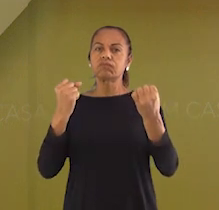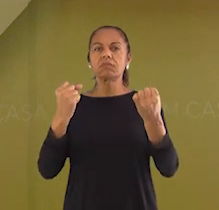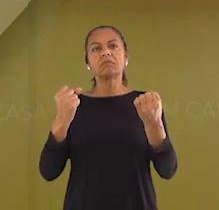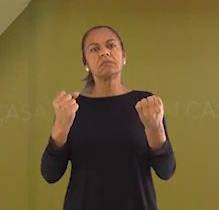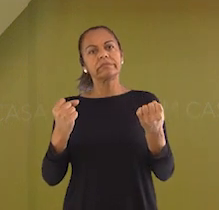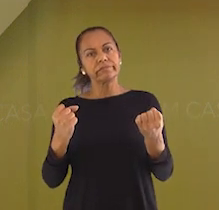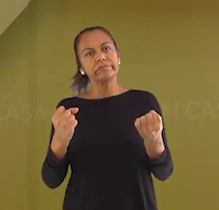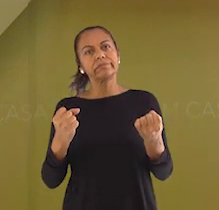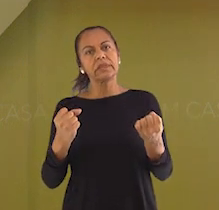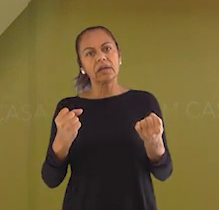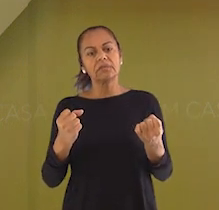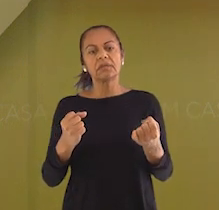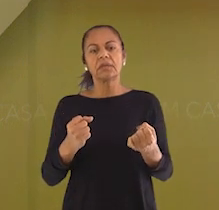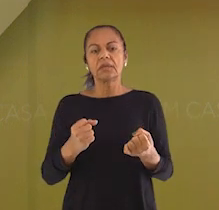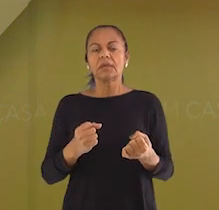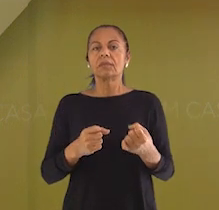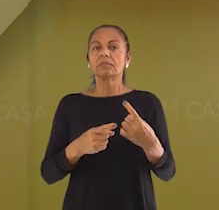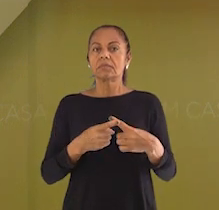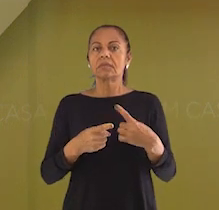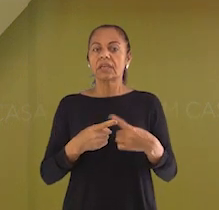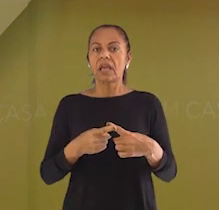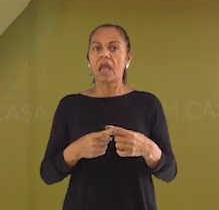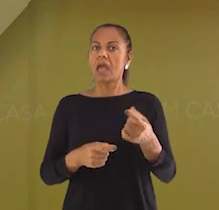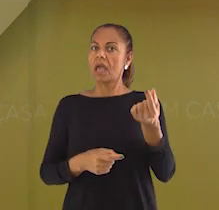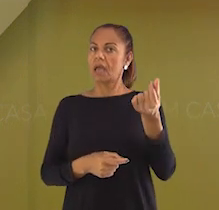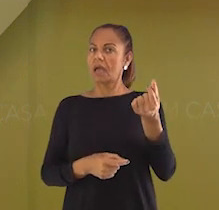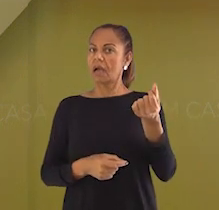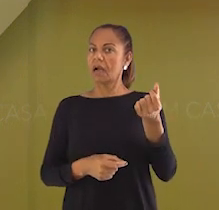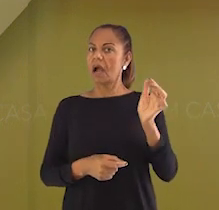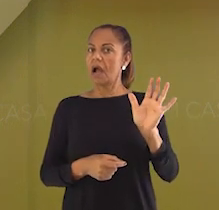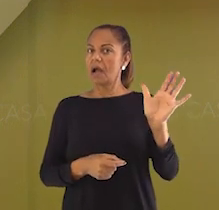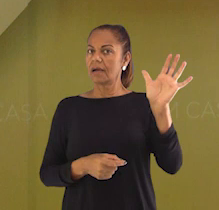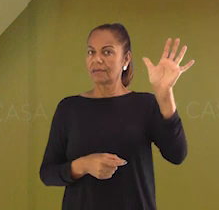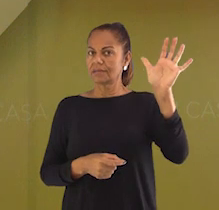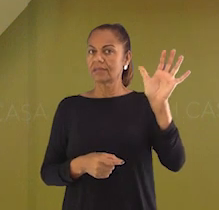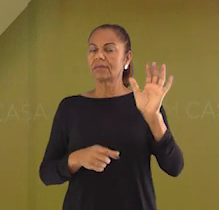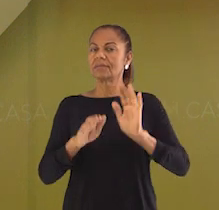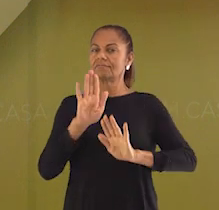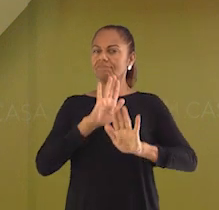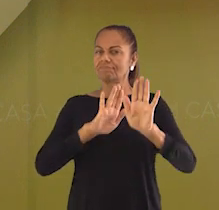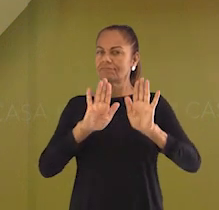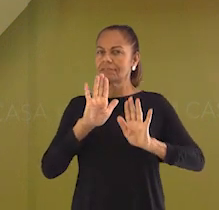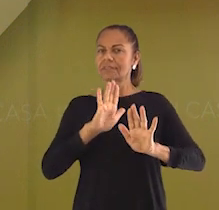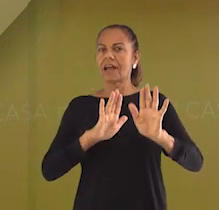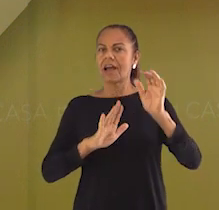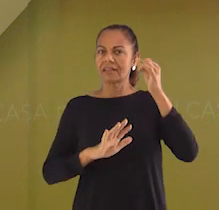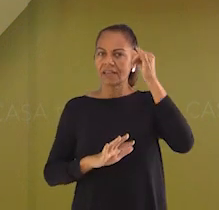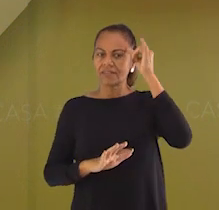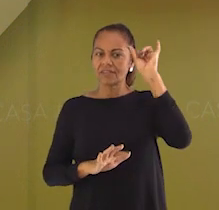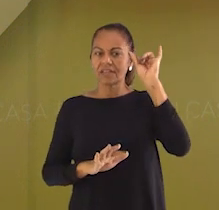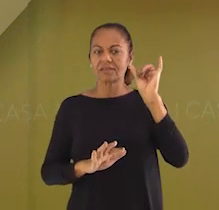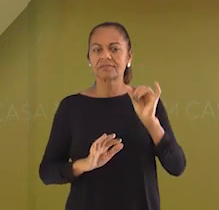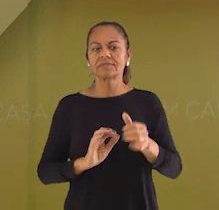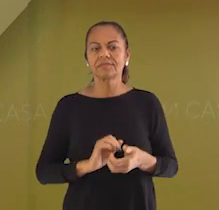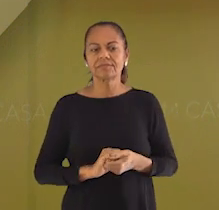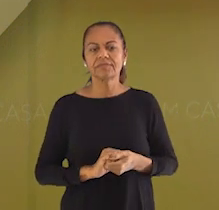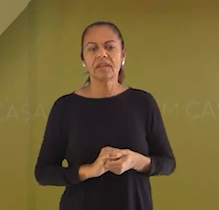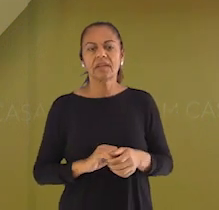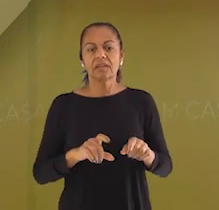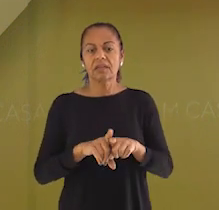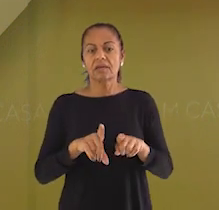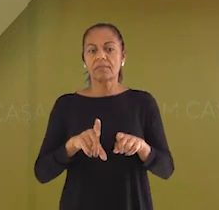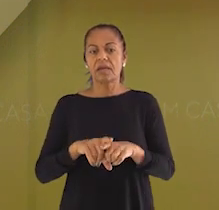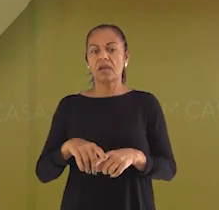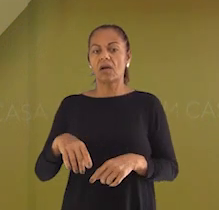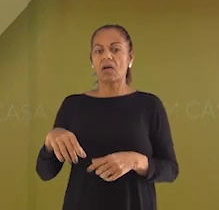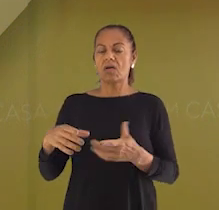Visto que são aparelhos de alto custo. Um outro risco muito comum é a sobrecarga das tomadas